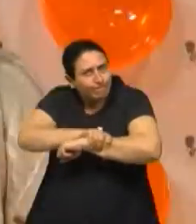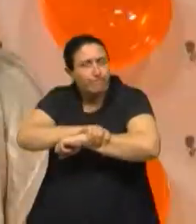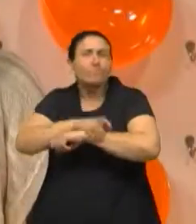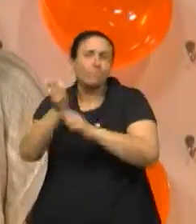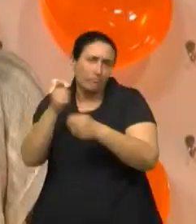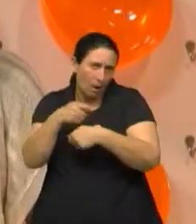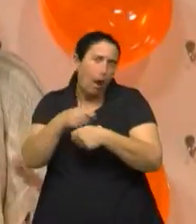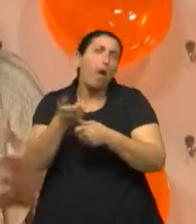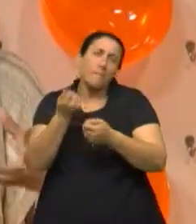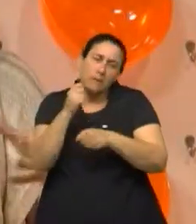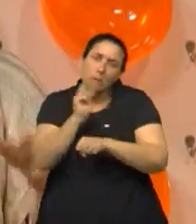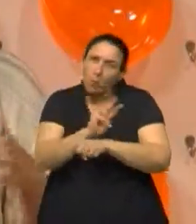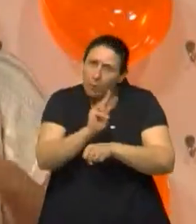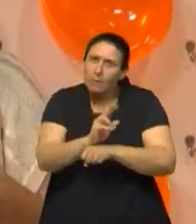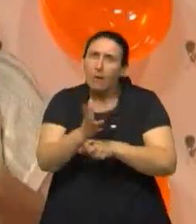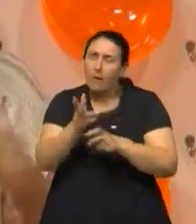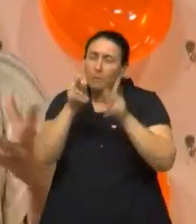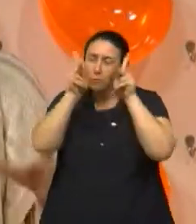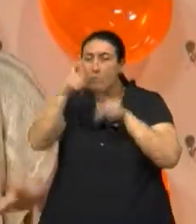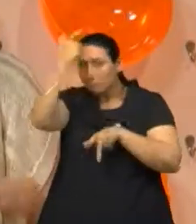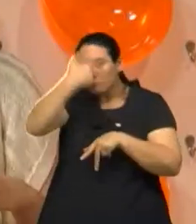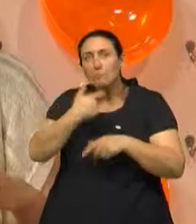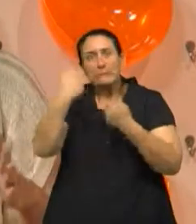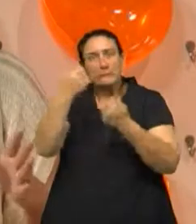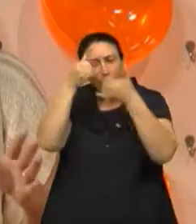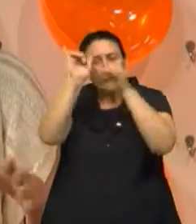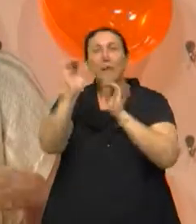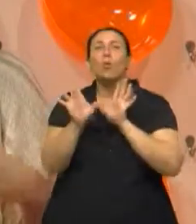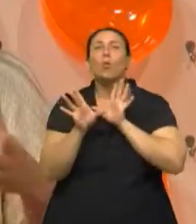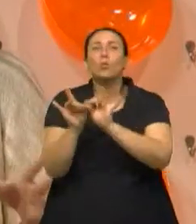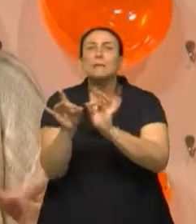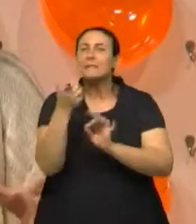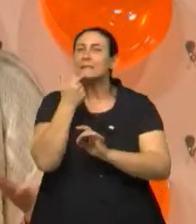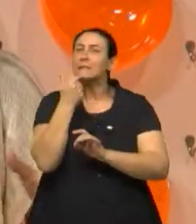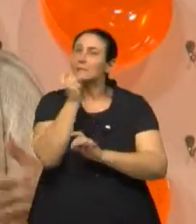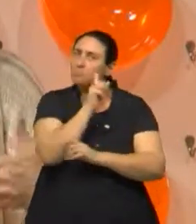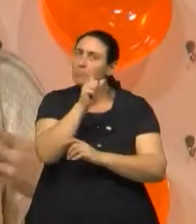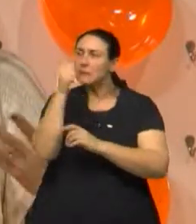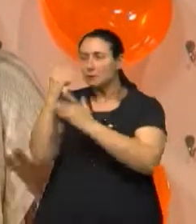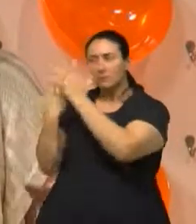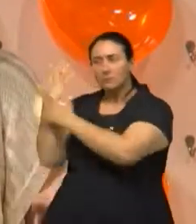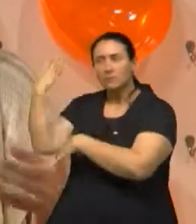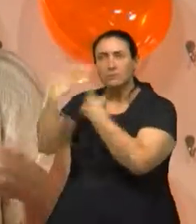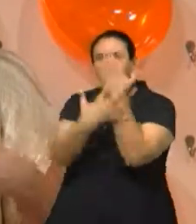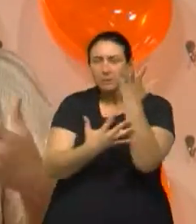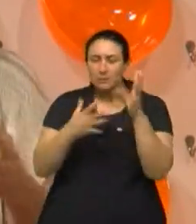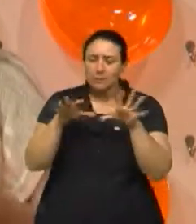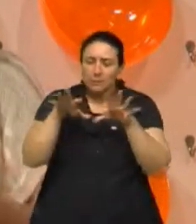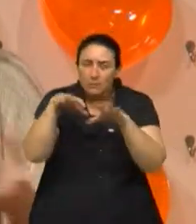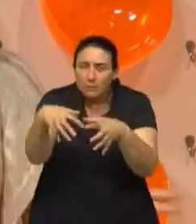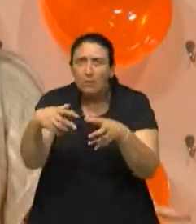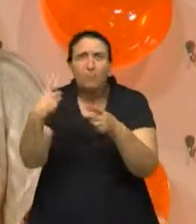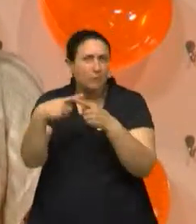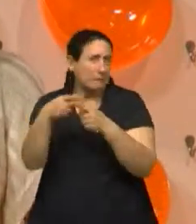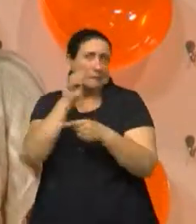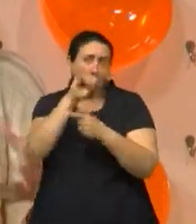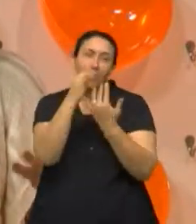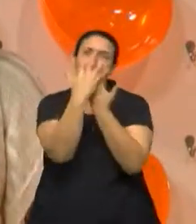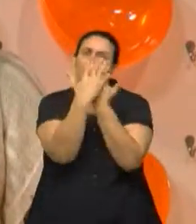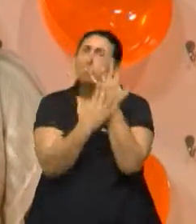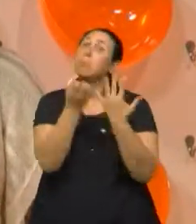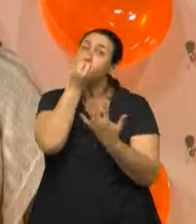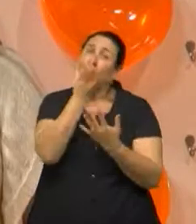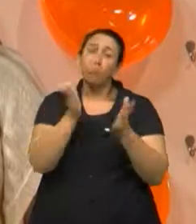claro que devidamente protegida, né? O saco plástico é uma alternativa bem simples, Se a pessoa tiver uma luva, seria